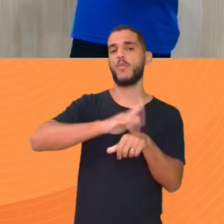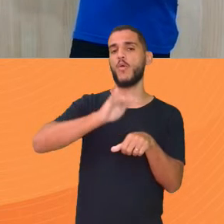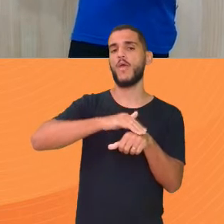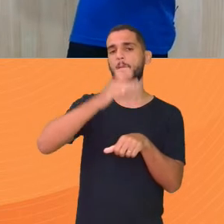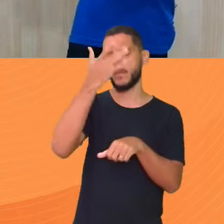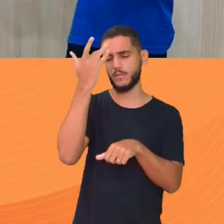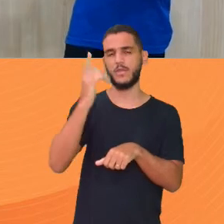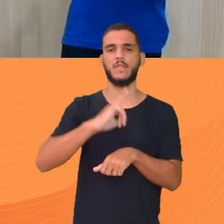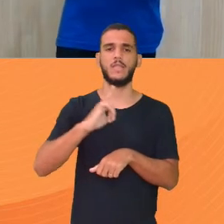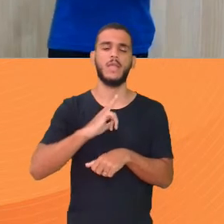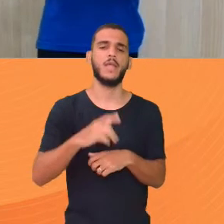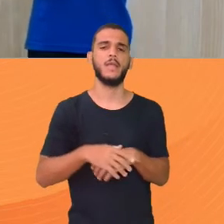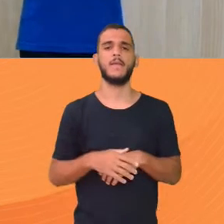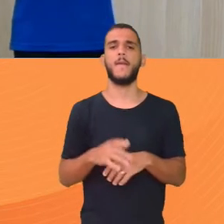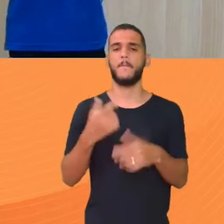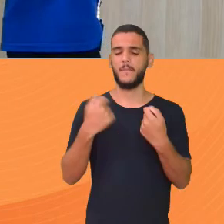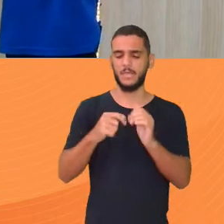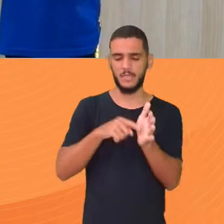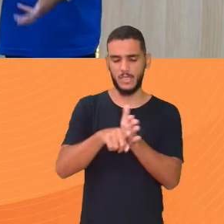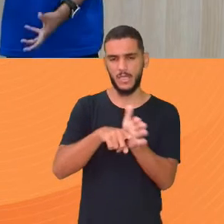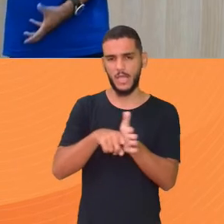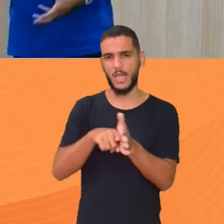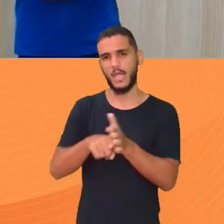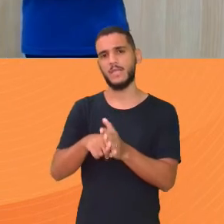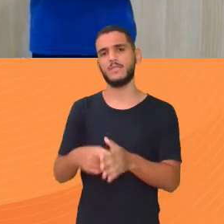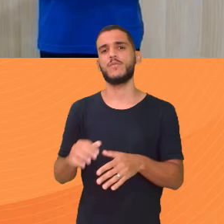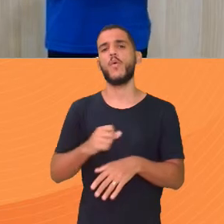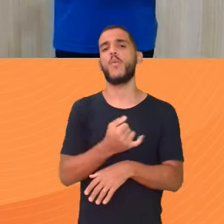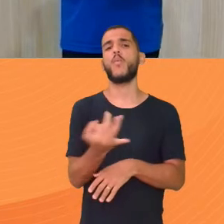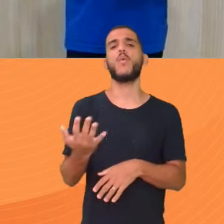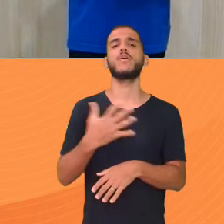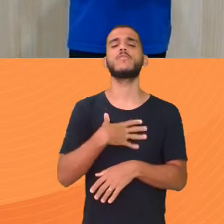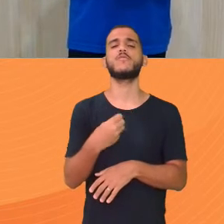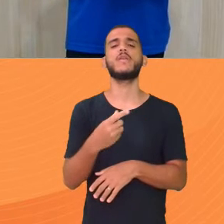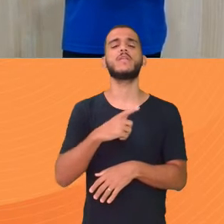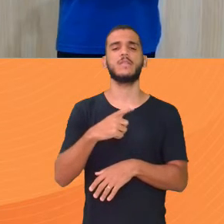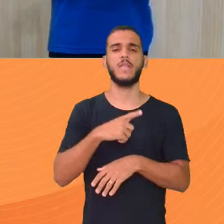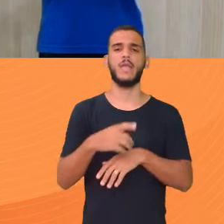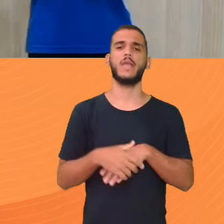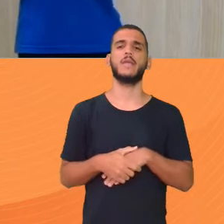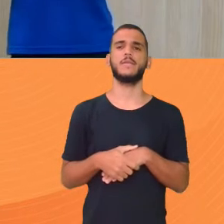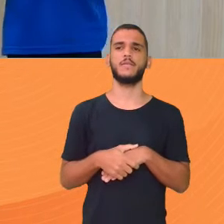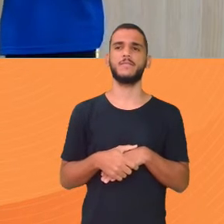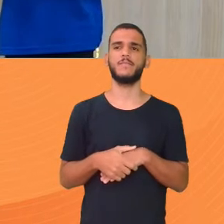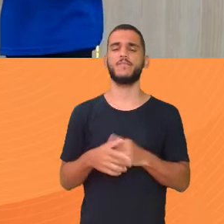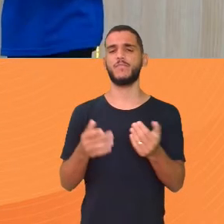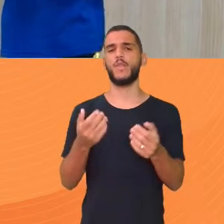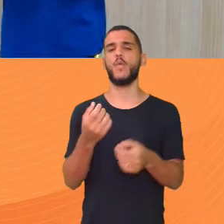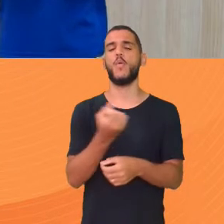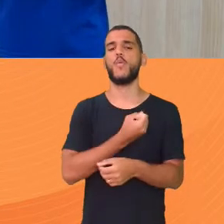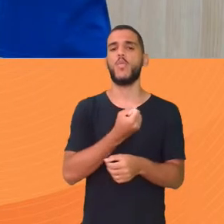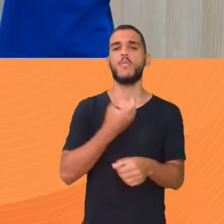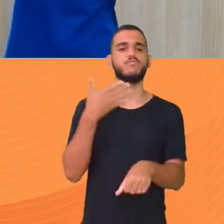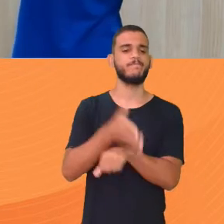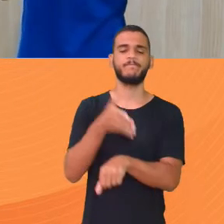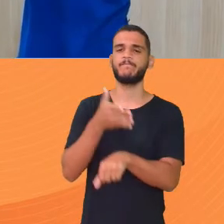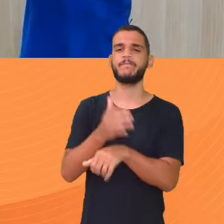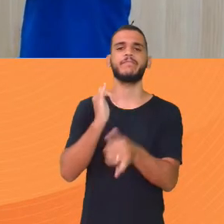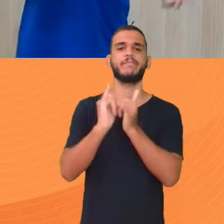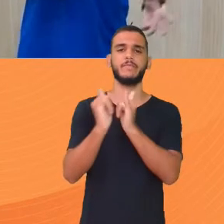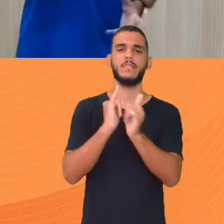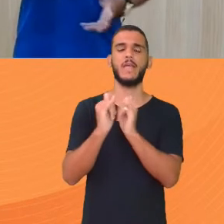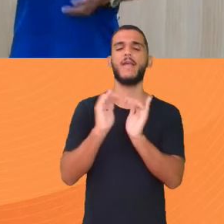a análise O número de filhos Quantos filhos você tem O número de Acessos que você tem Na internet